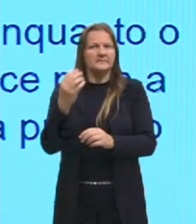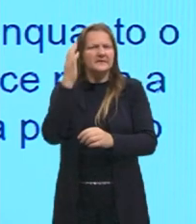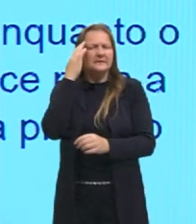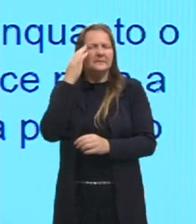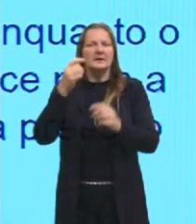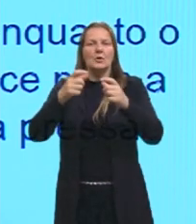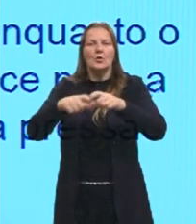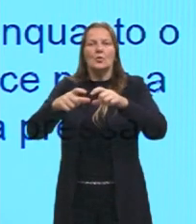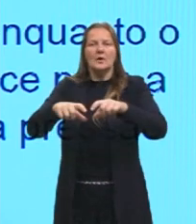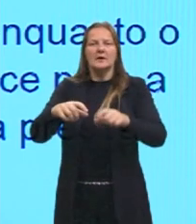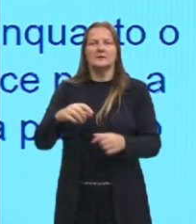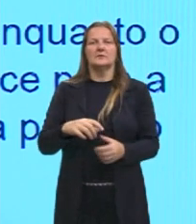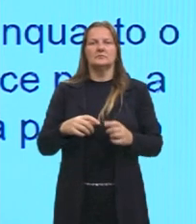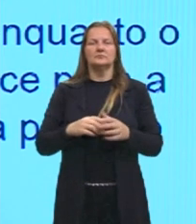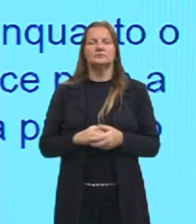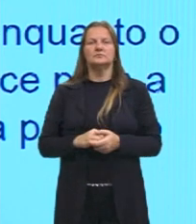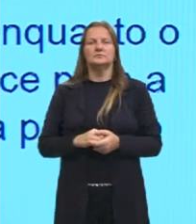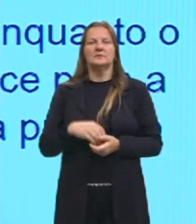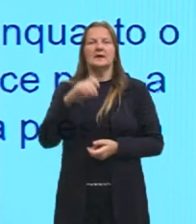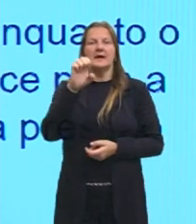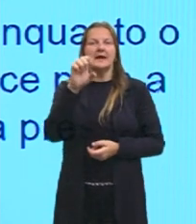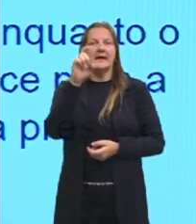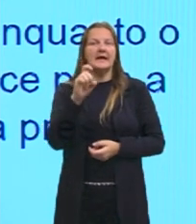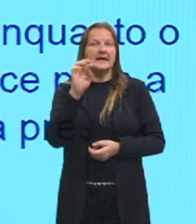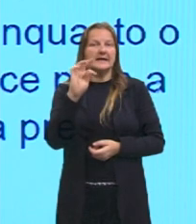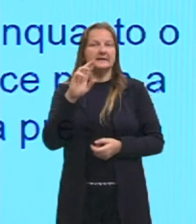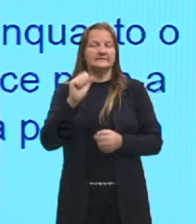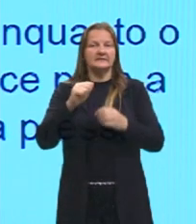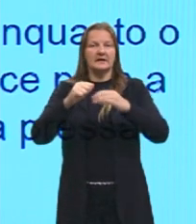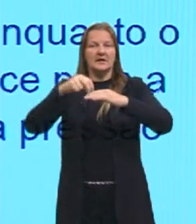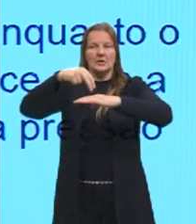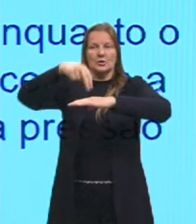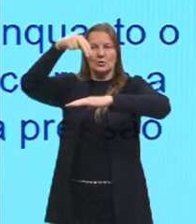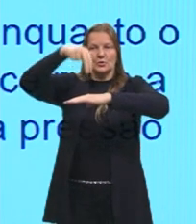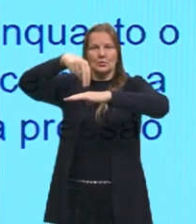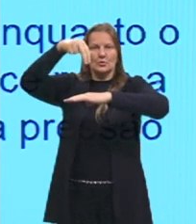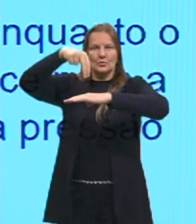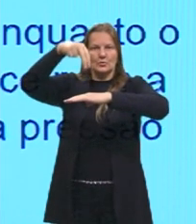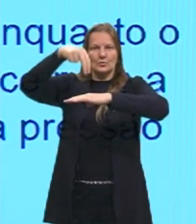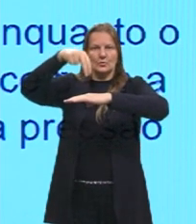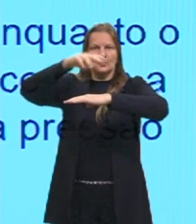Ciclone extratropical formado na América do Norte, a gente chama de,